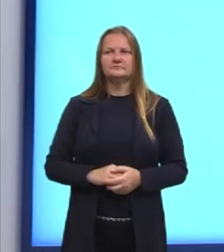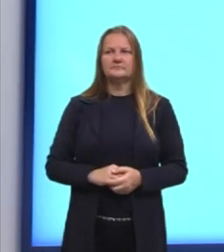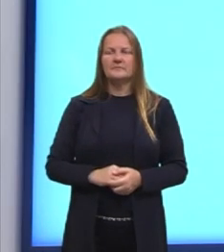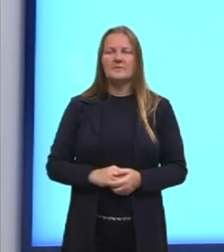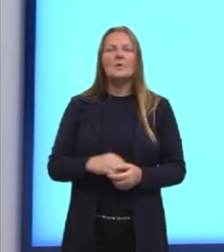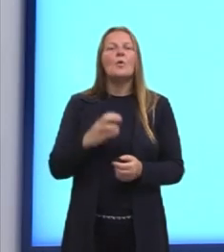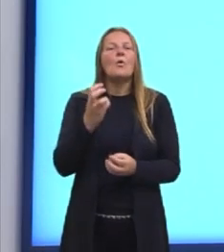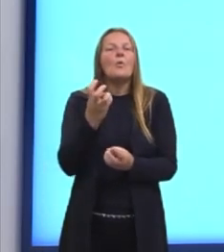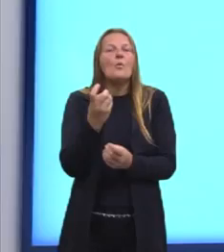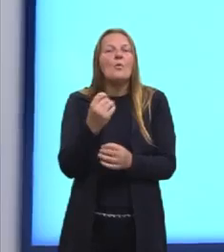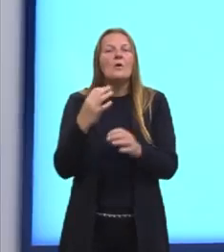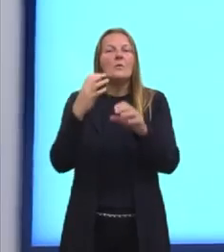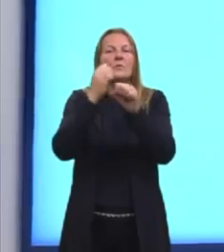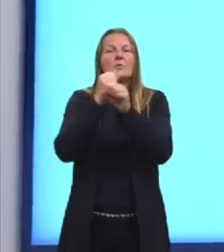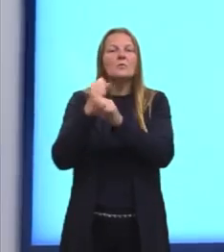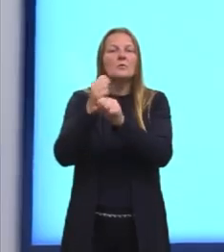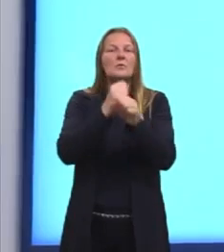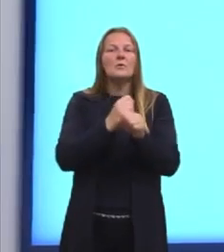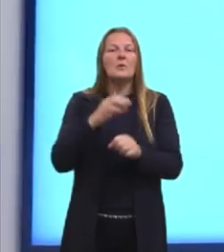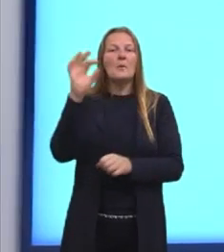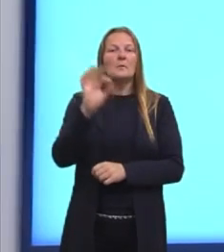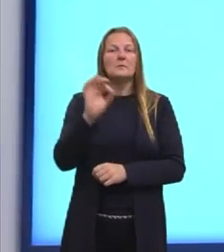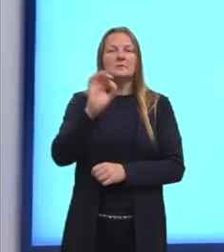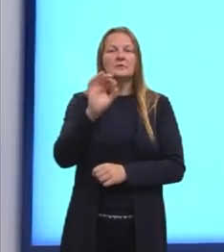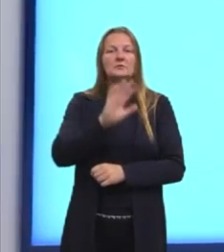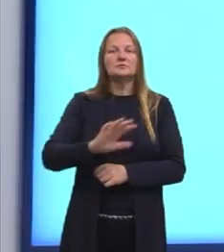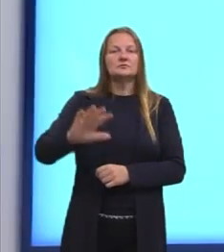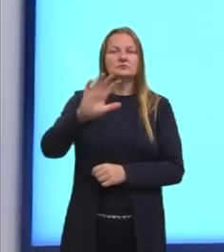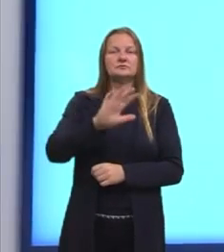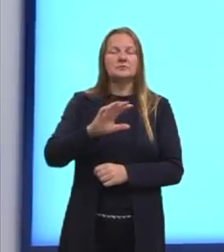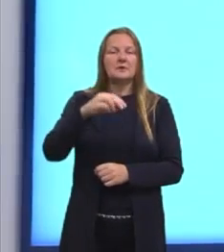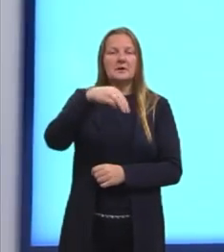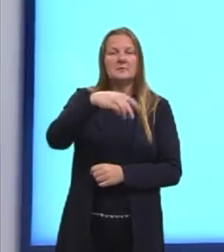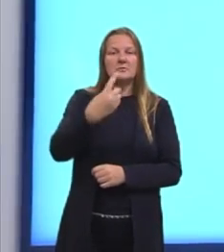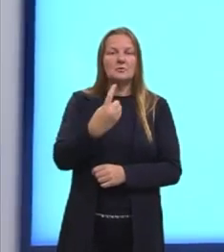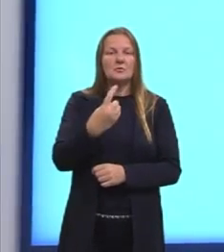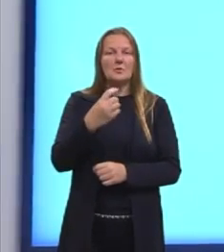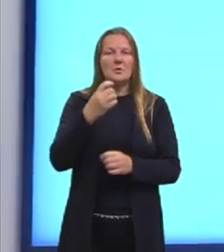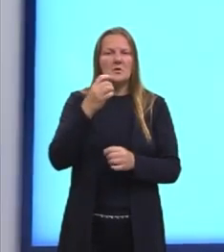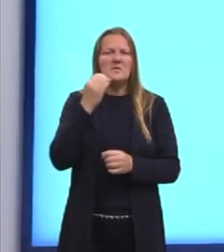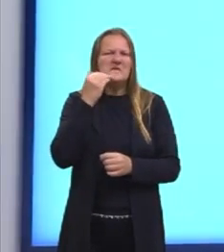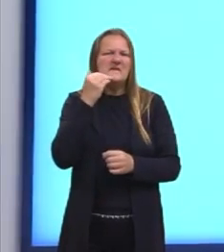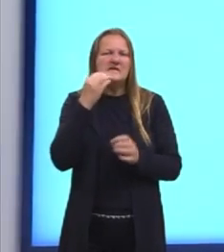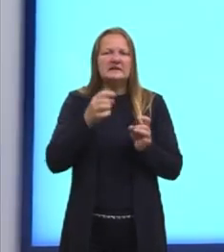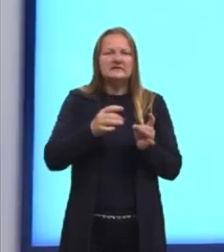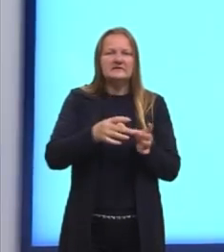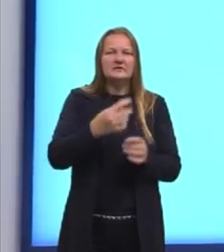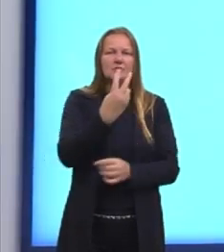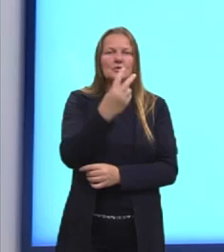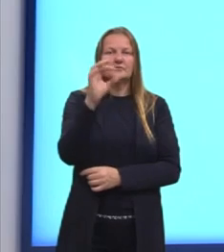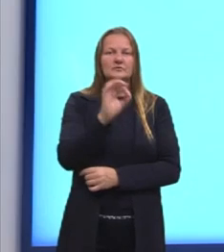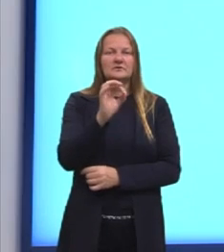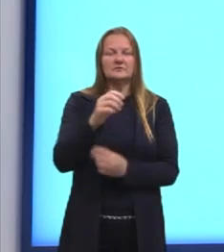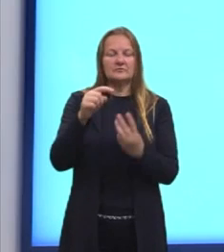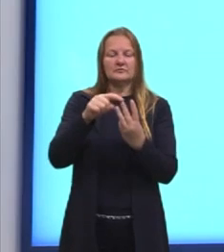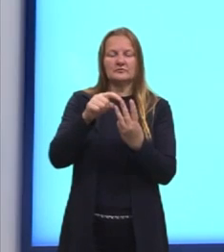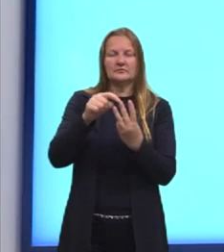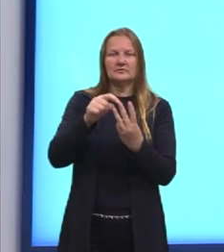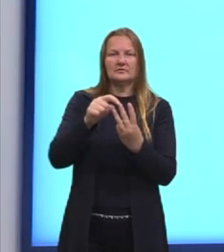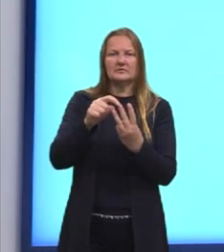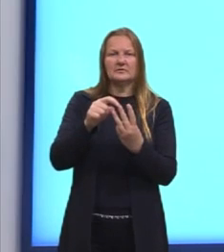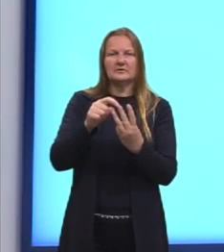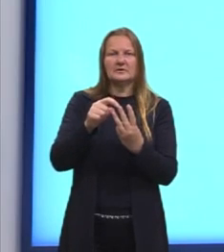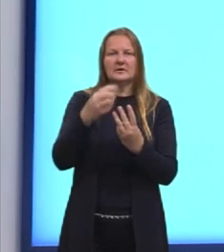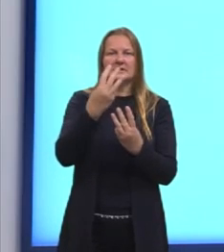percentual de peças defeituosas da máquina M1 é de 2%, da máquina M2